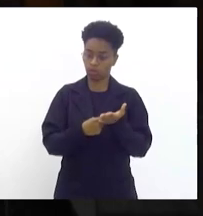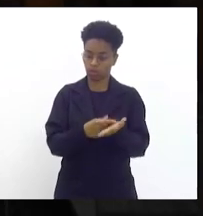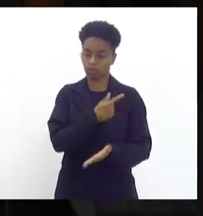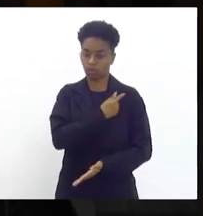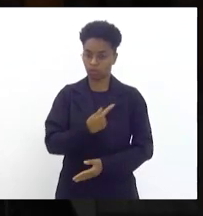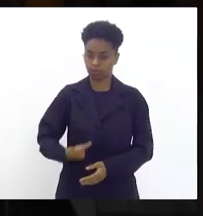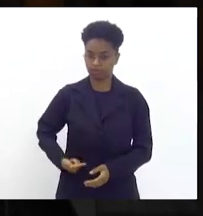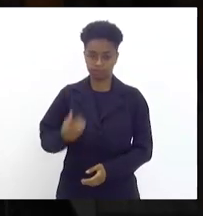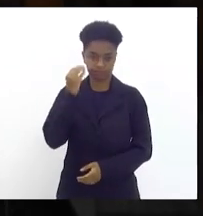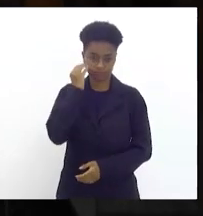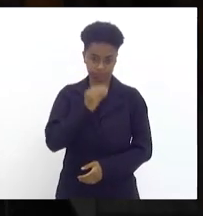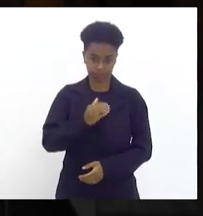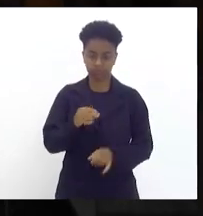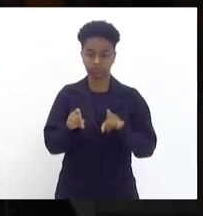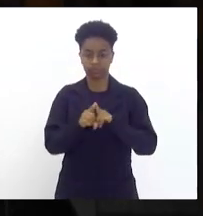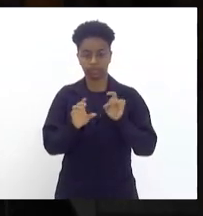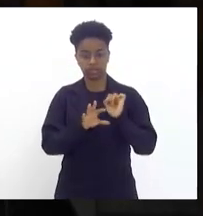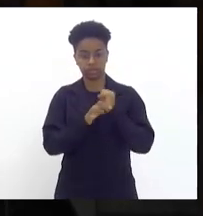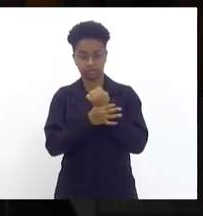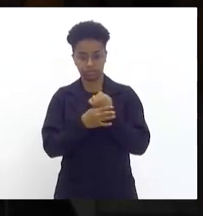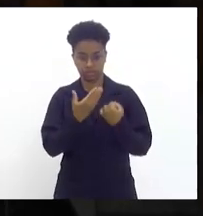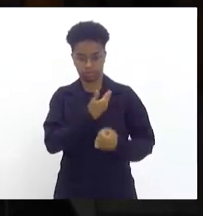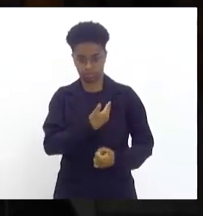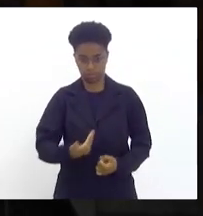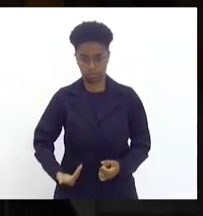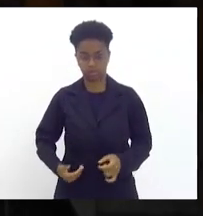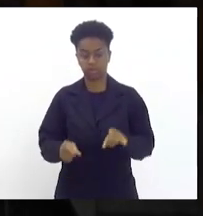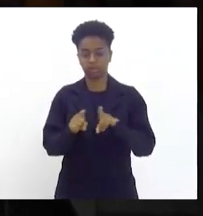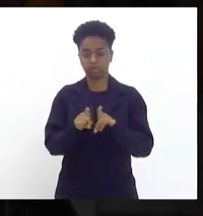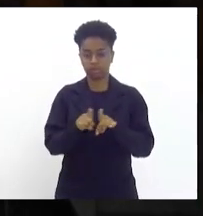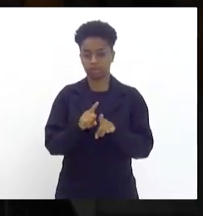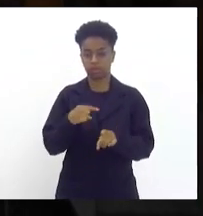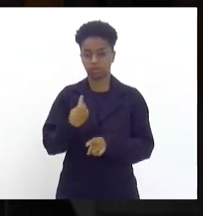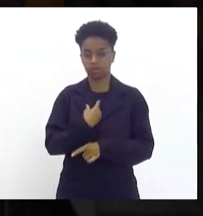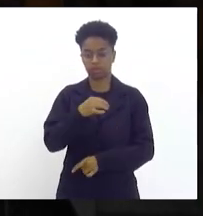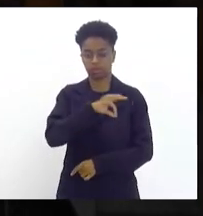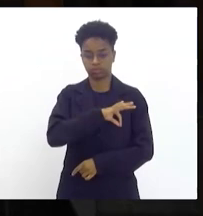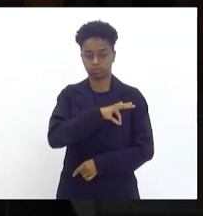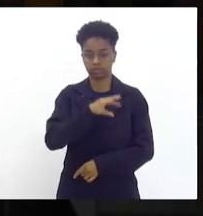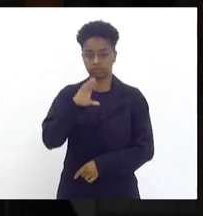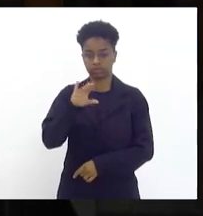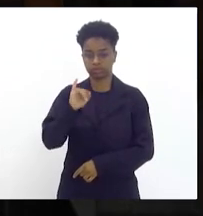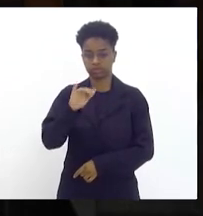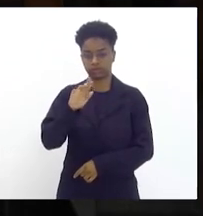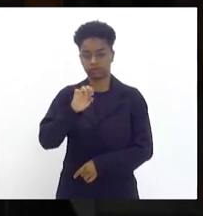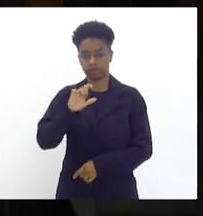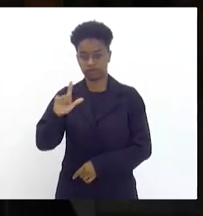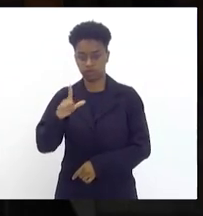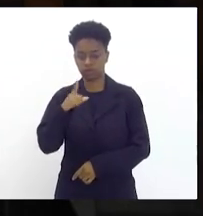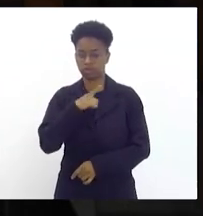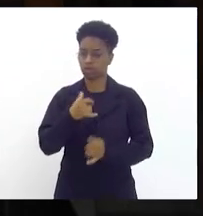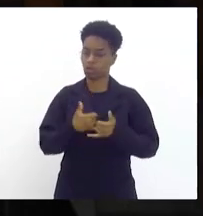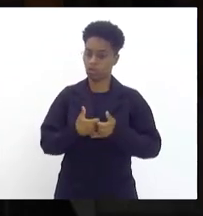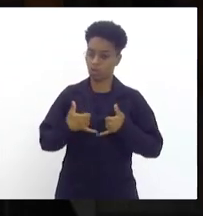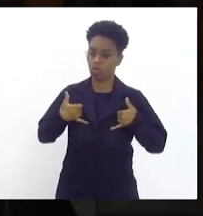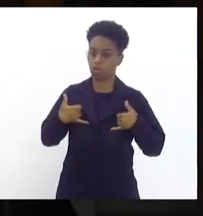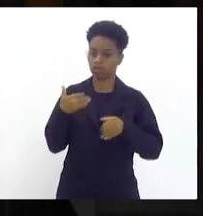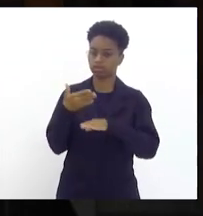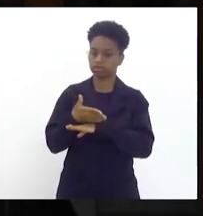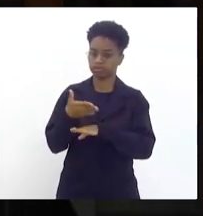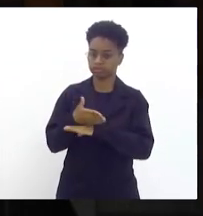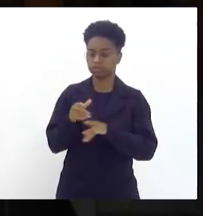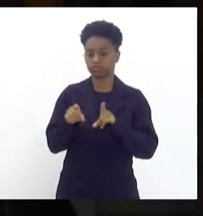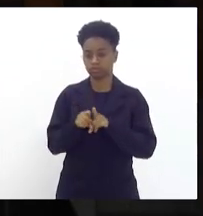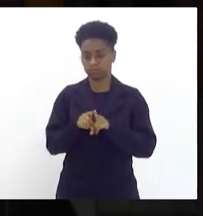Cláudio Castro com a segurança pública e com a nossa gloriosa Polícia Civil a qual eu tenho muito orgulho de fazer parte dessa